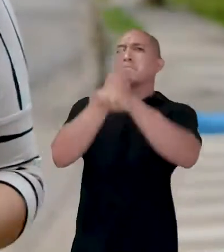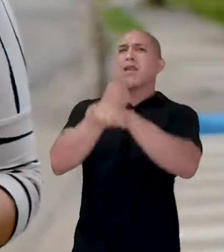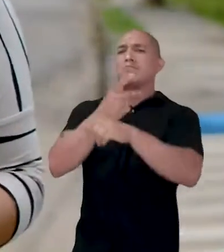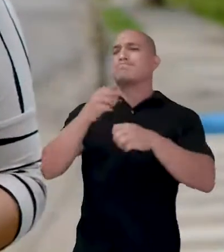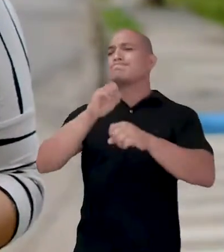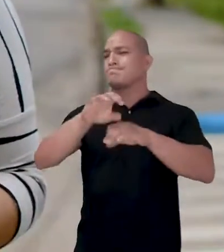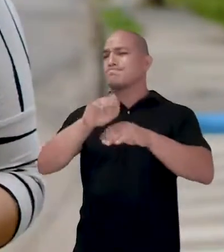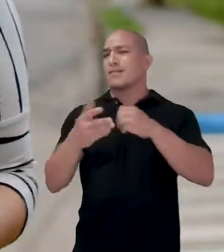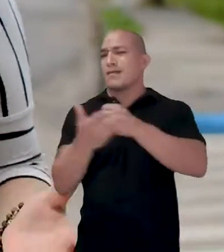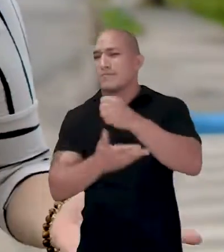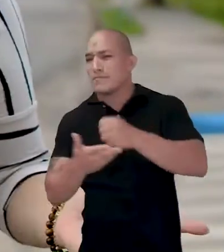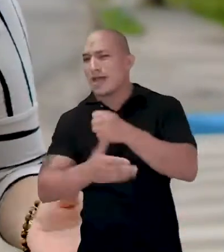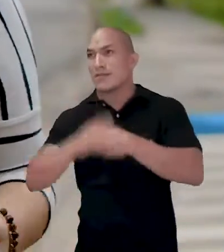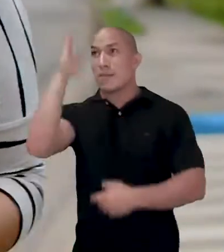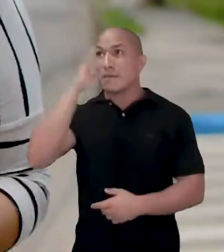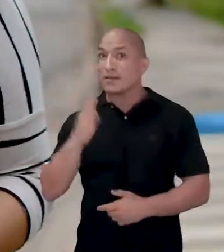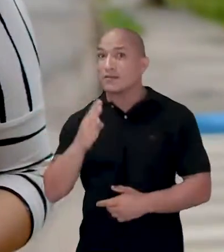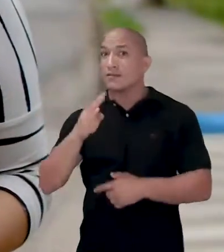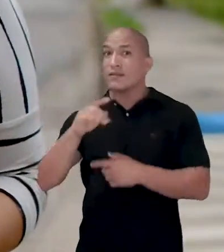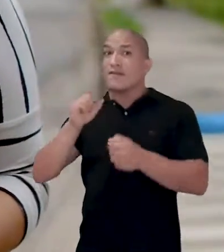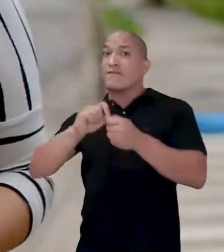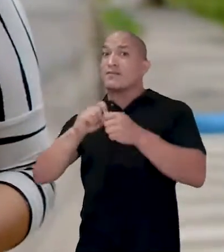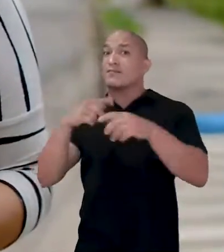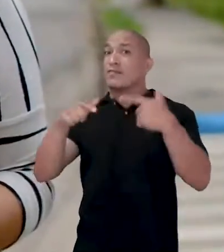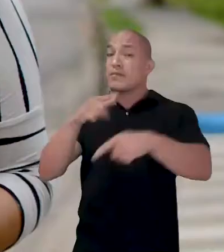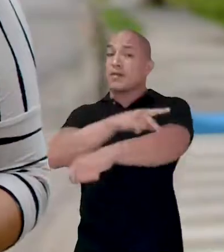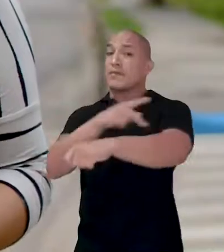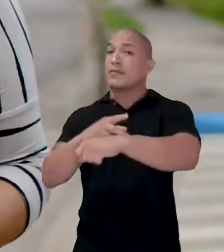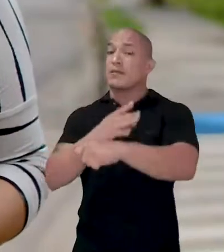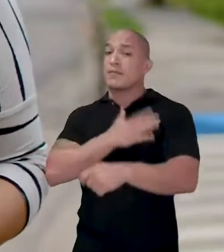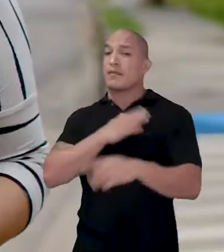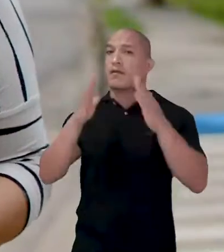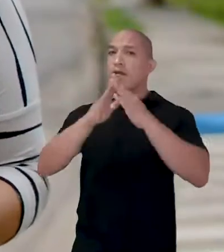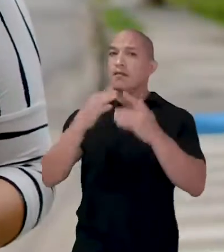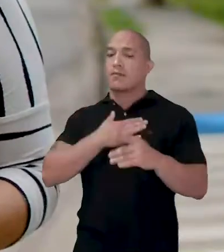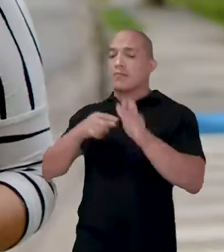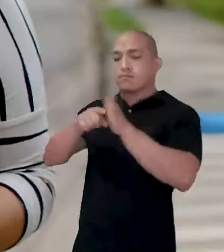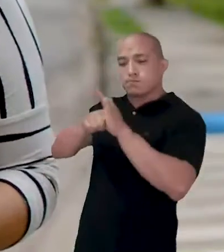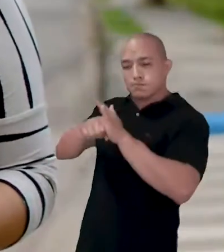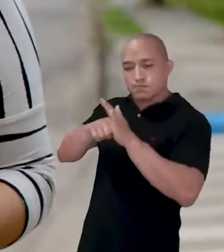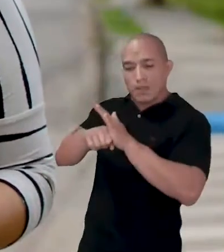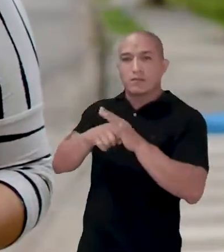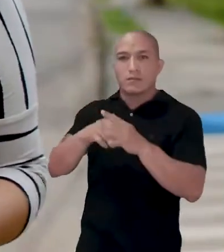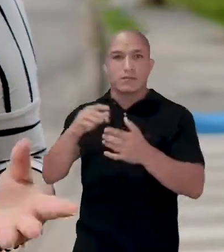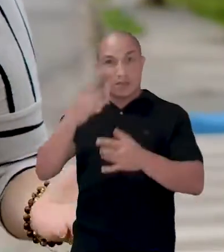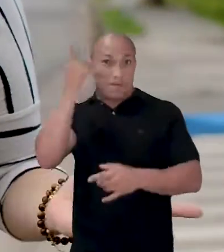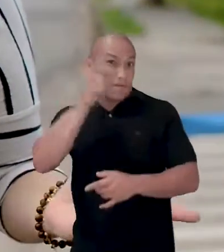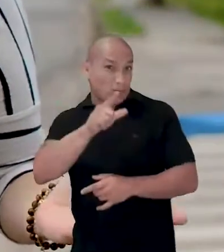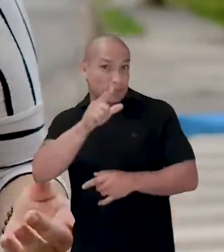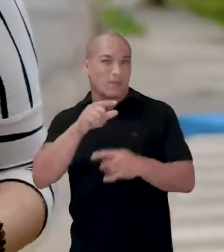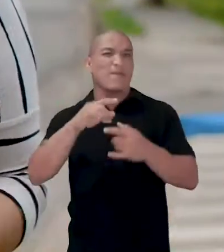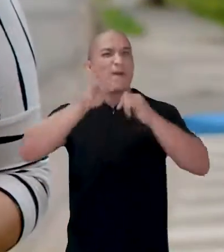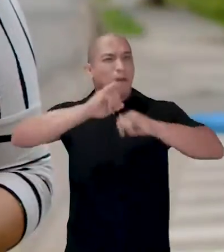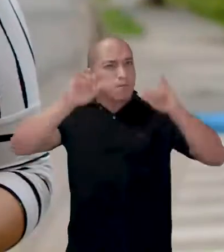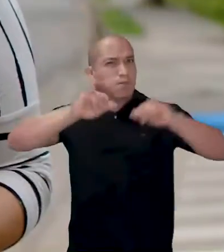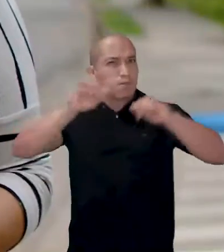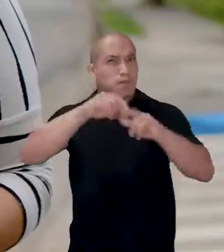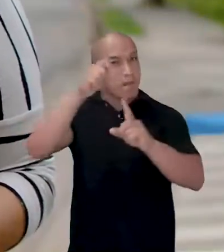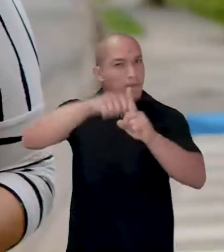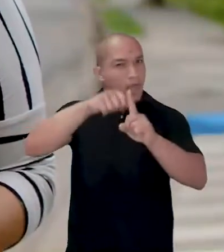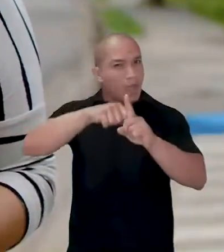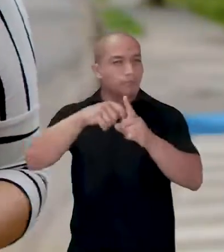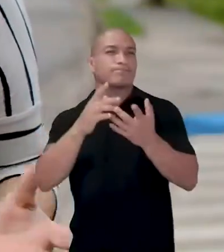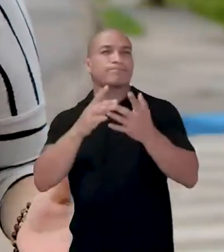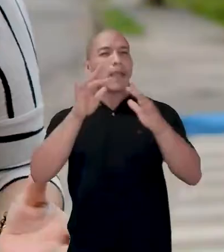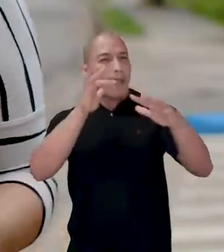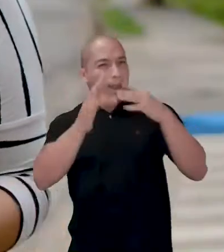educação básica brasileira. A aluna se destacou pelo trabalho pedagógico Meu Quintal, Meu Campo de Pesquisa. Os vencedores serão anunciados ainda